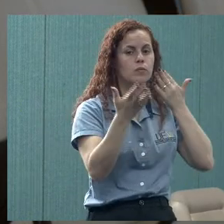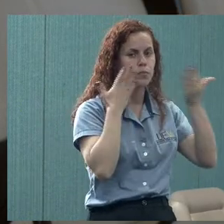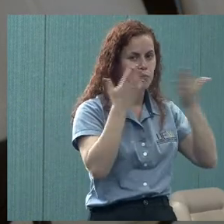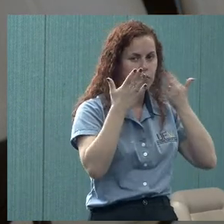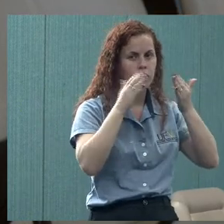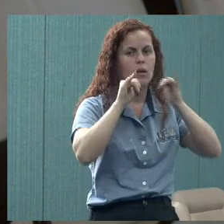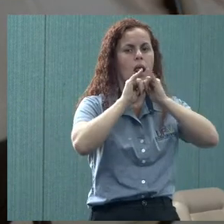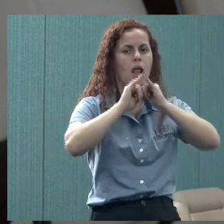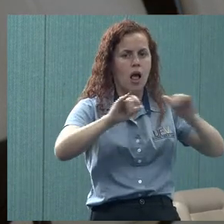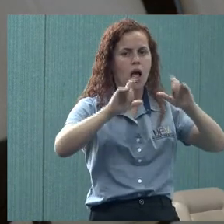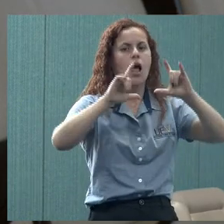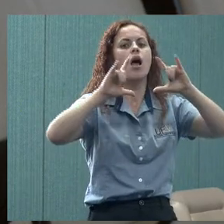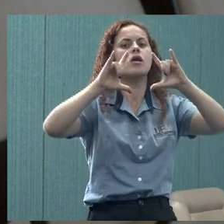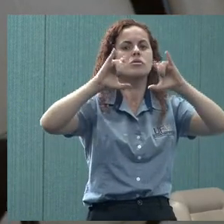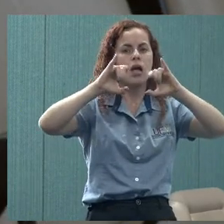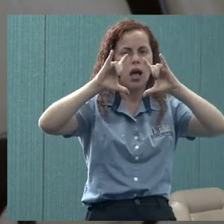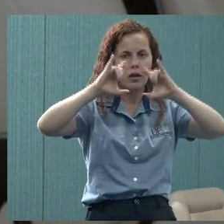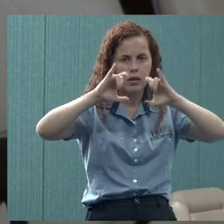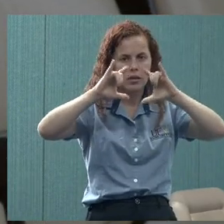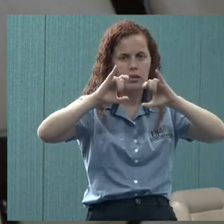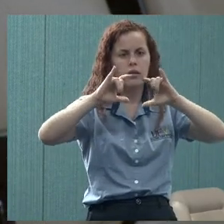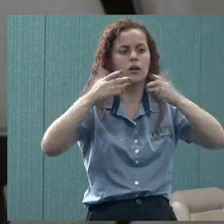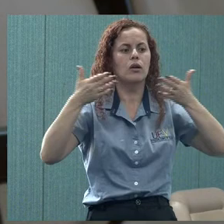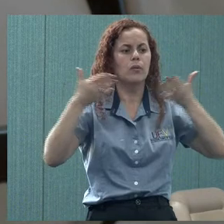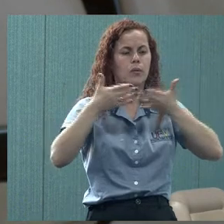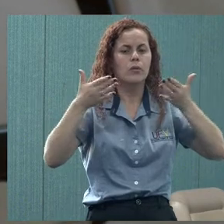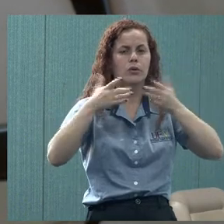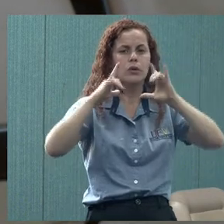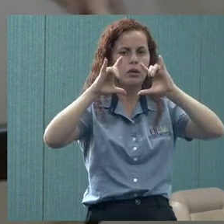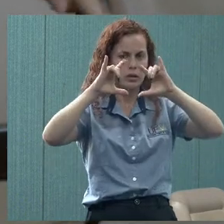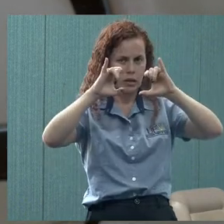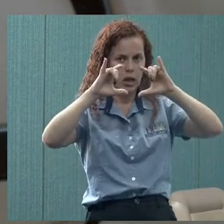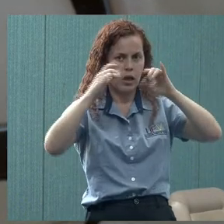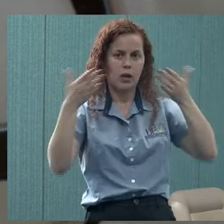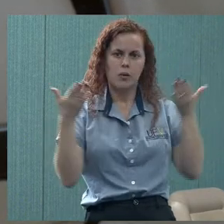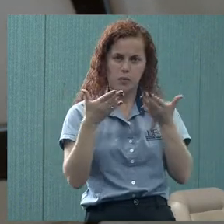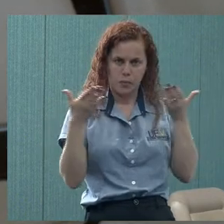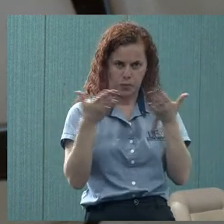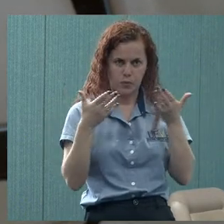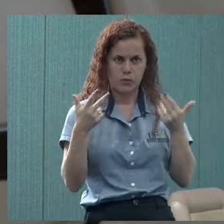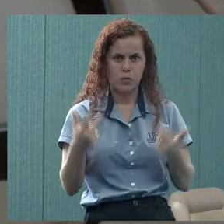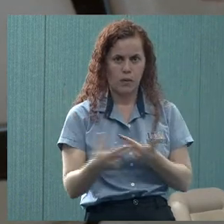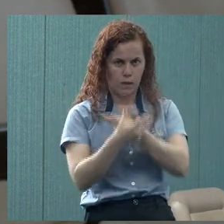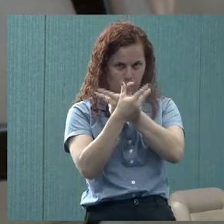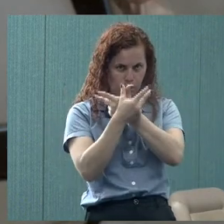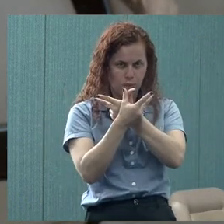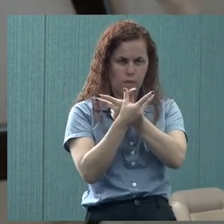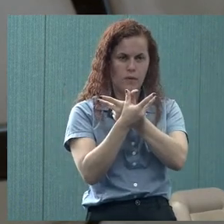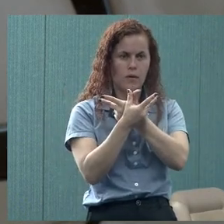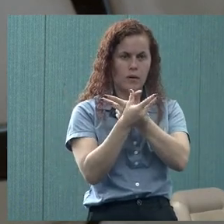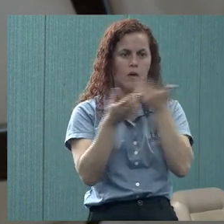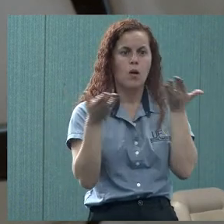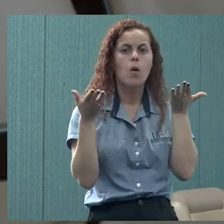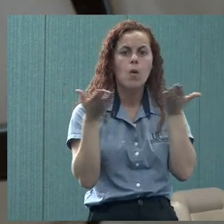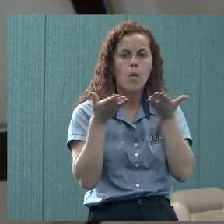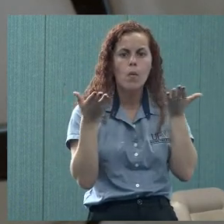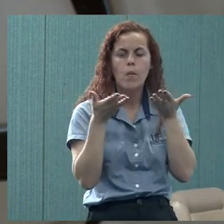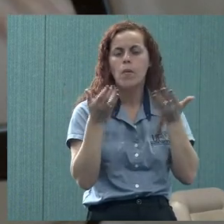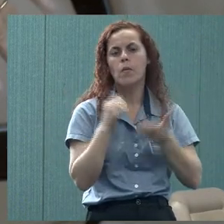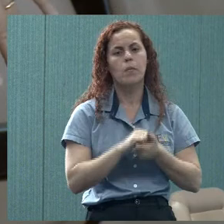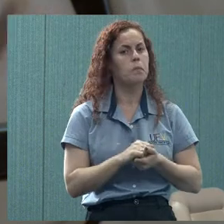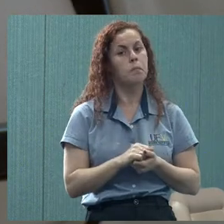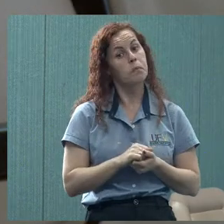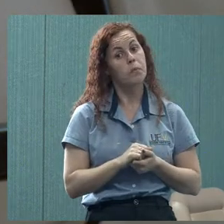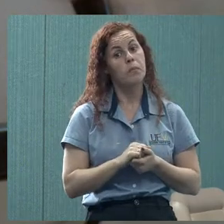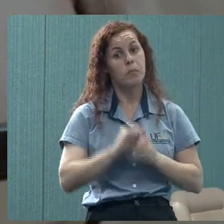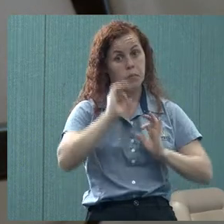no Instagram, lançar... Foi no Instagram hoje, apareceu. É, mas eu não Da UFV. Deve ter ido hoje, eles não devem ter